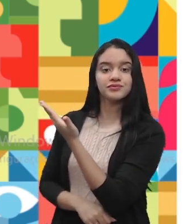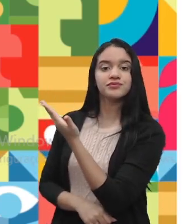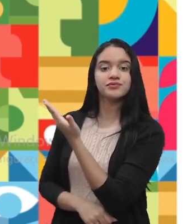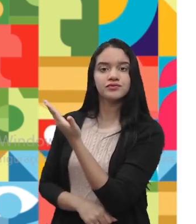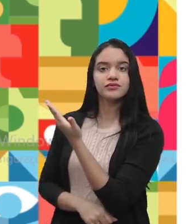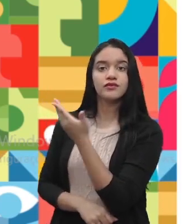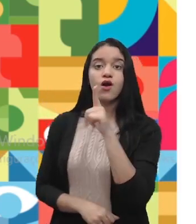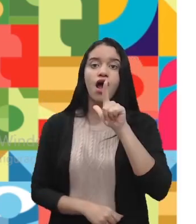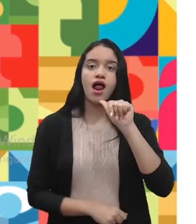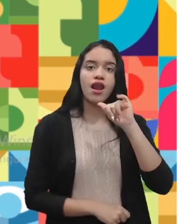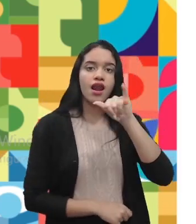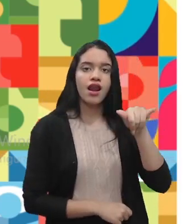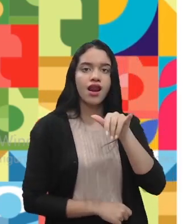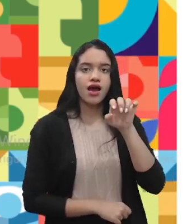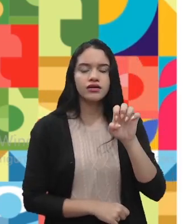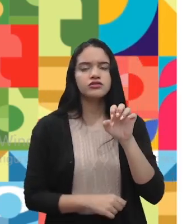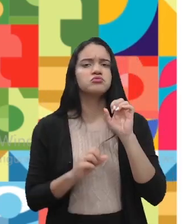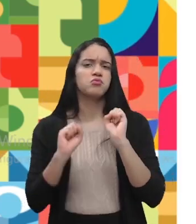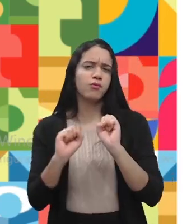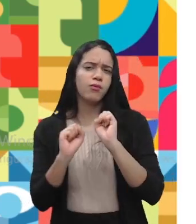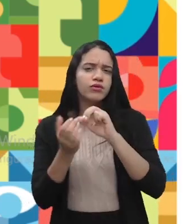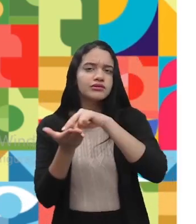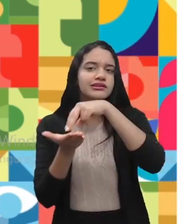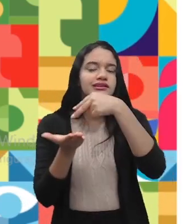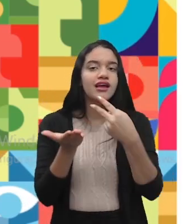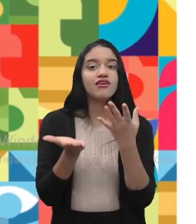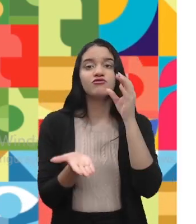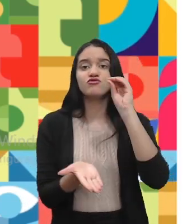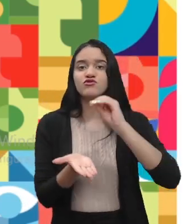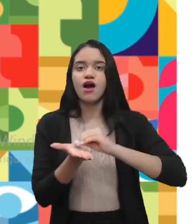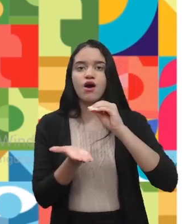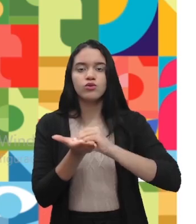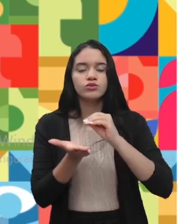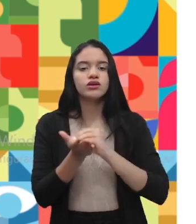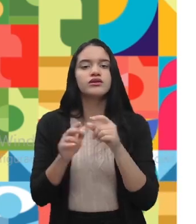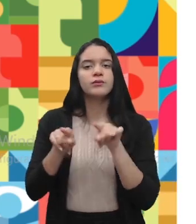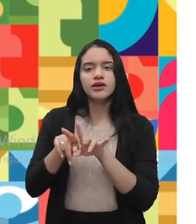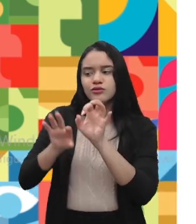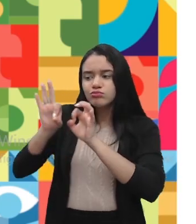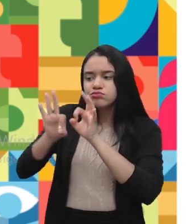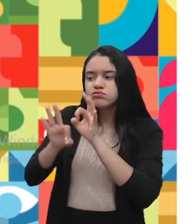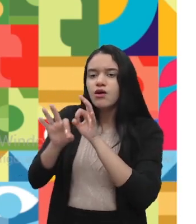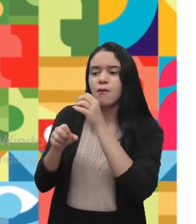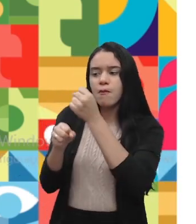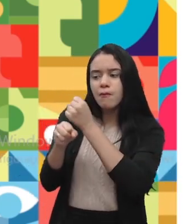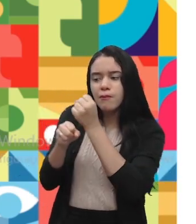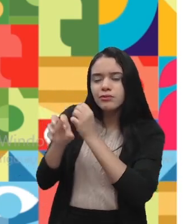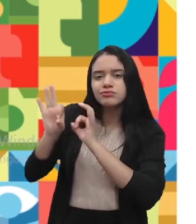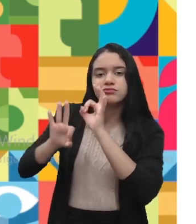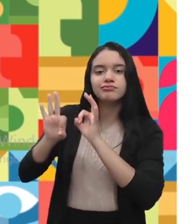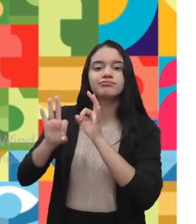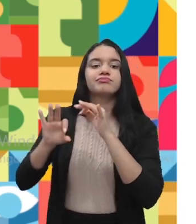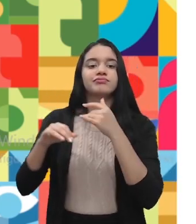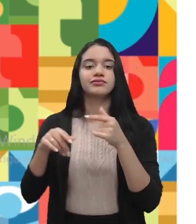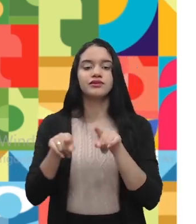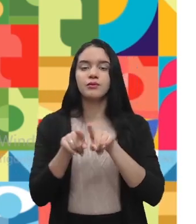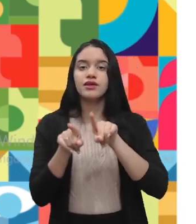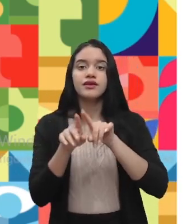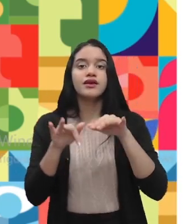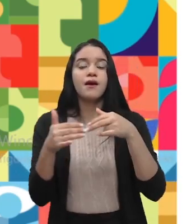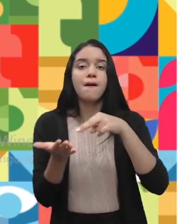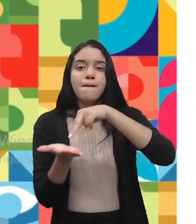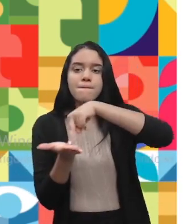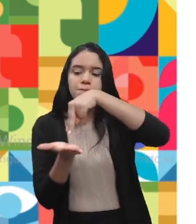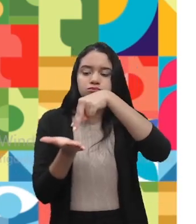Pode ser queda por falta da instalação desse equipamento, que mesmo que ele perca esse